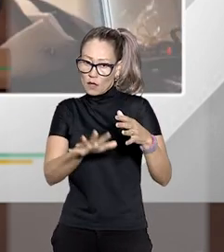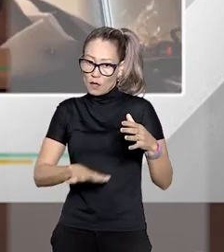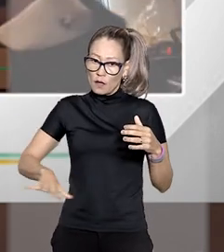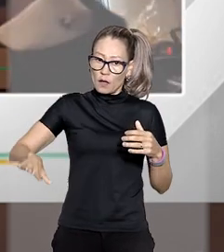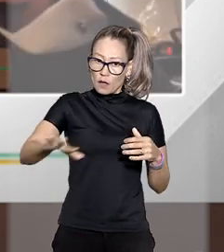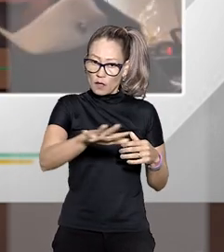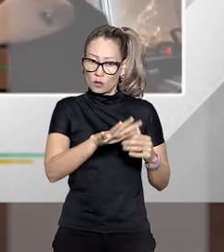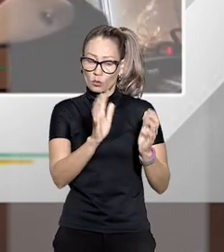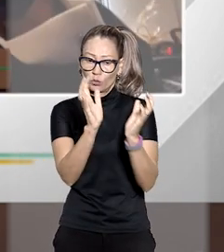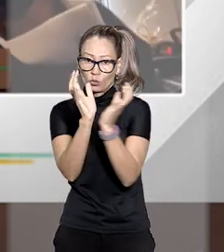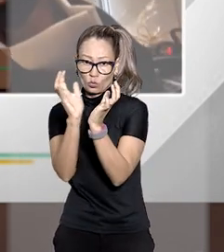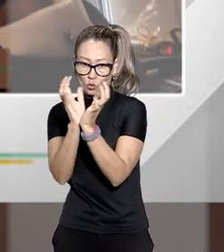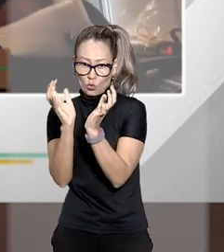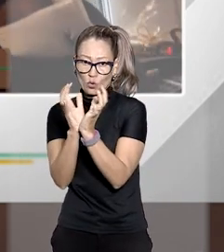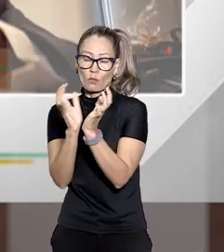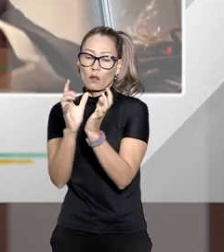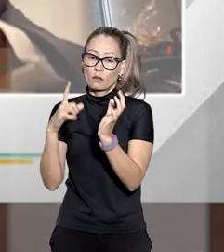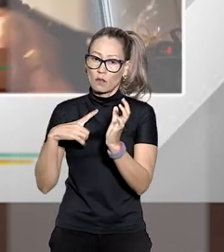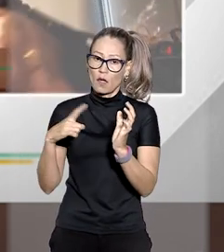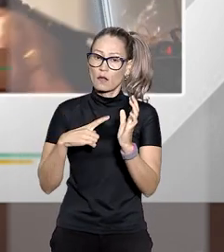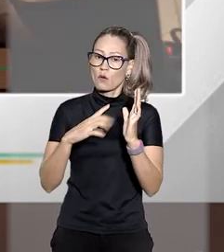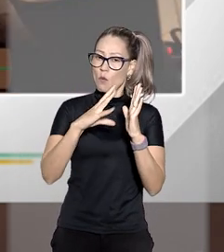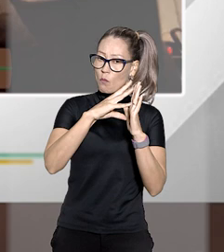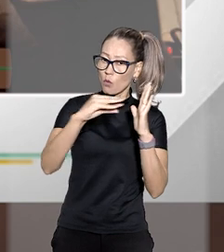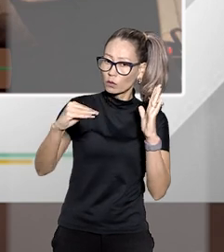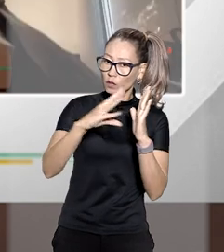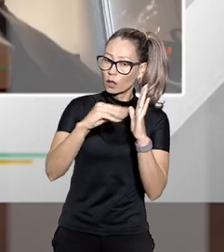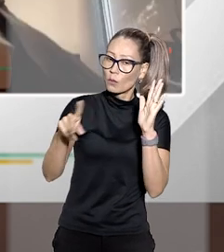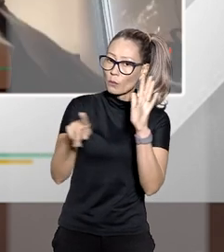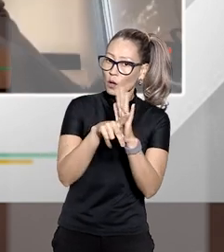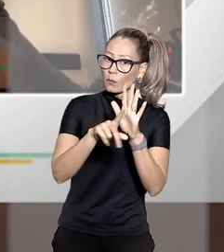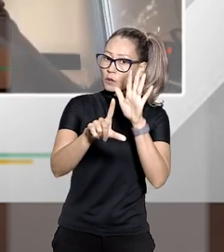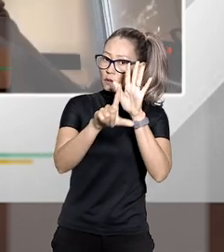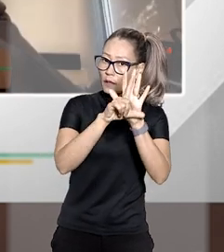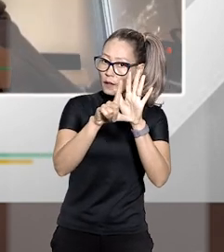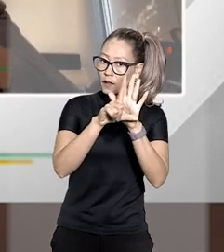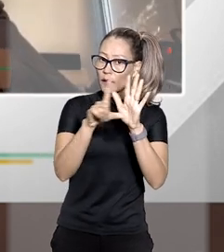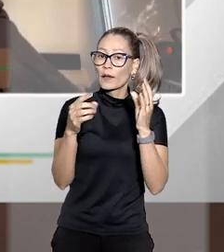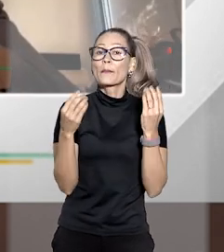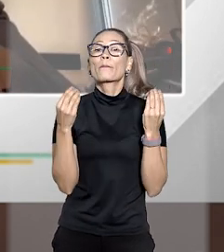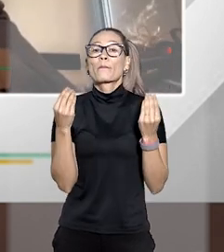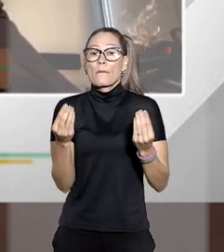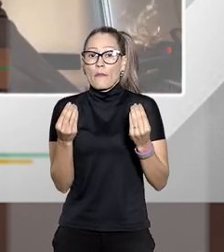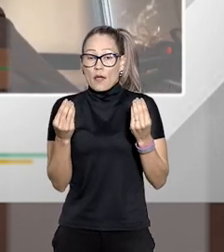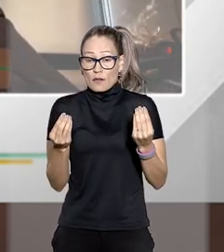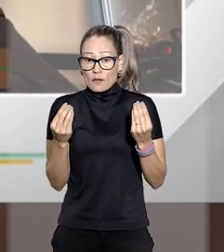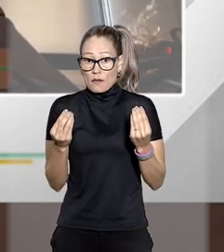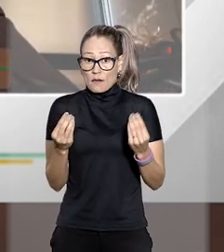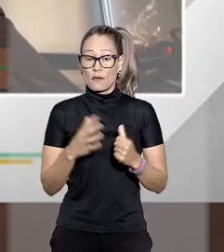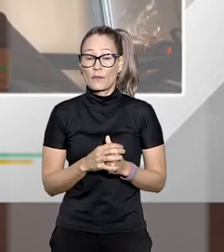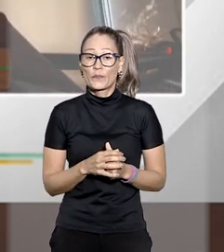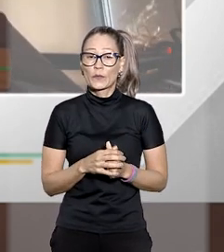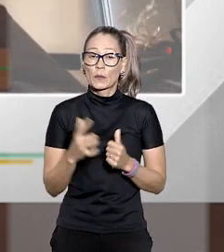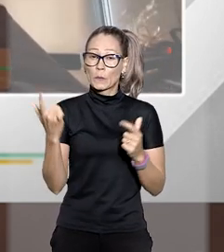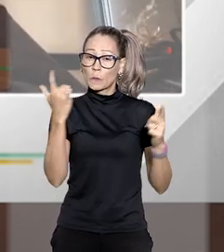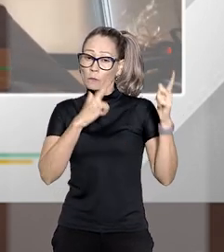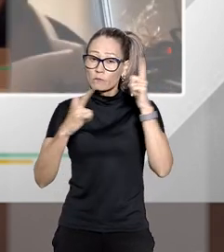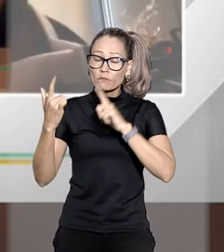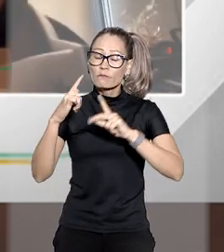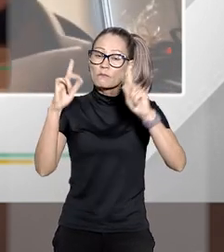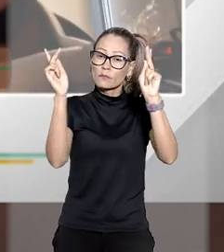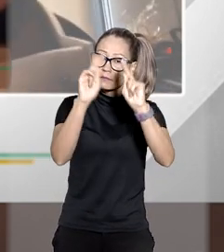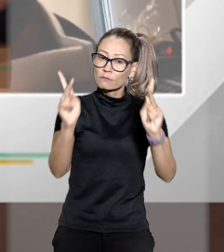das turmas recursais tem uma modelagem prevista na lei para que? para que se possa ter a